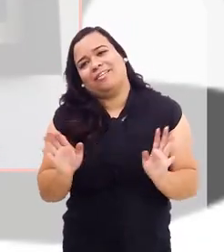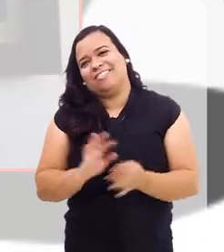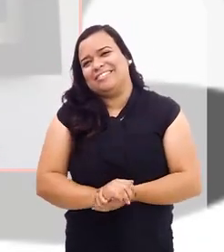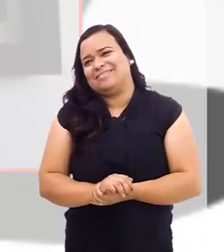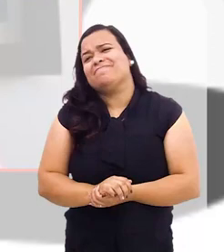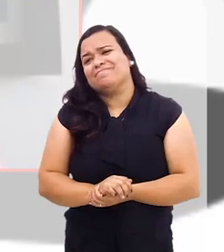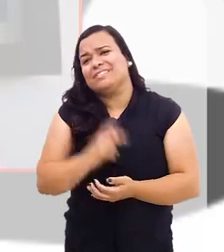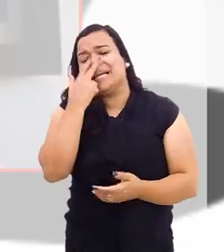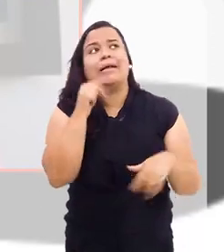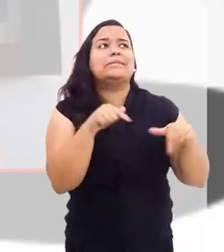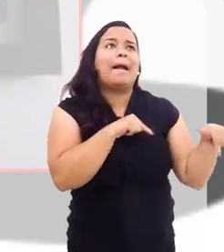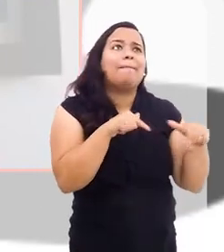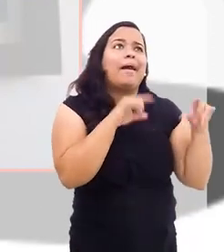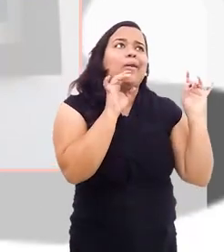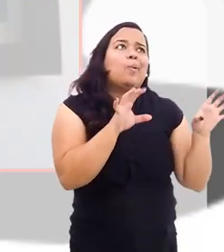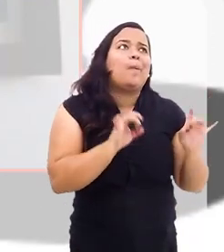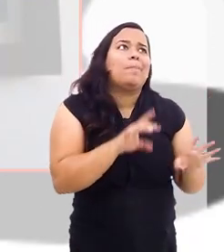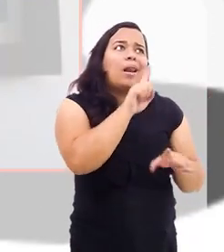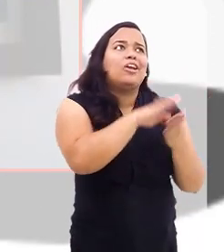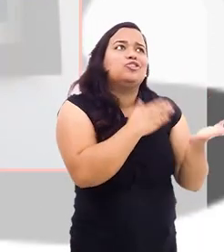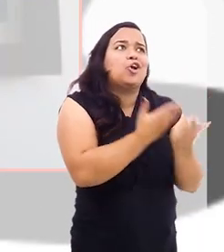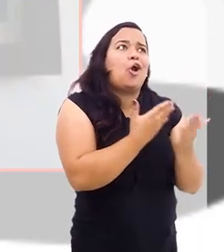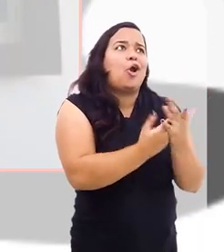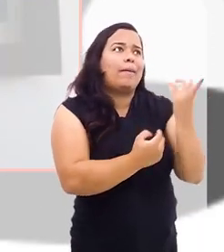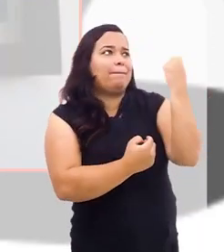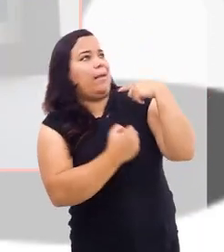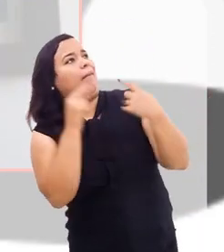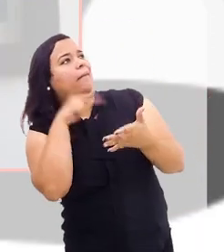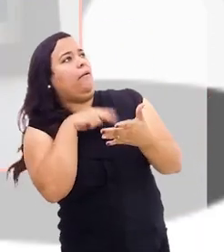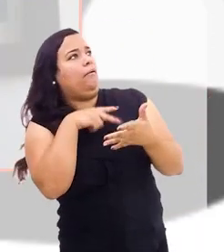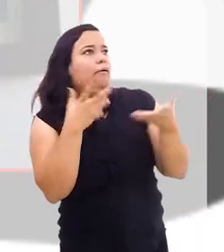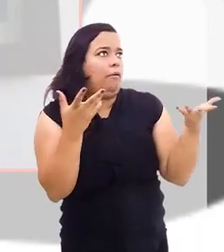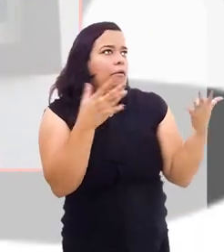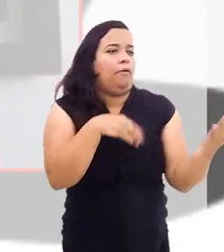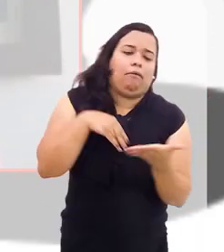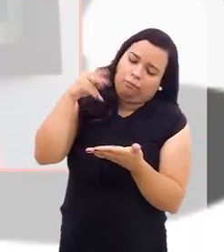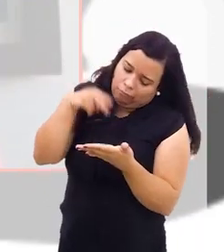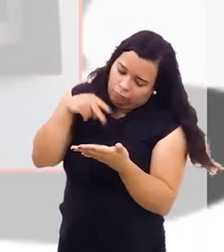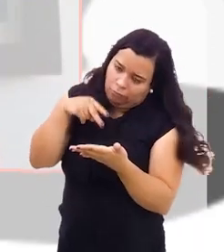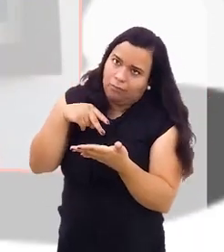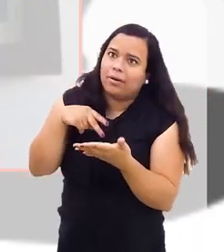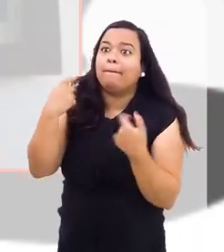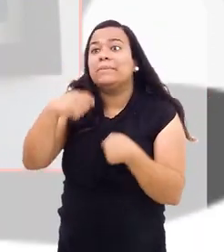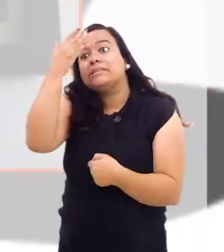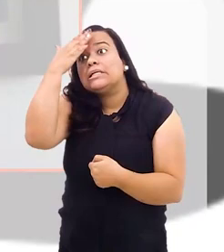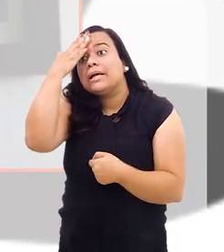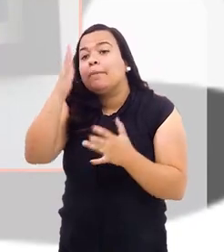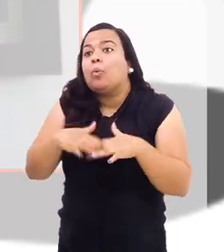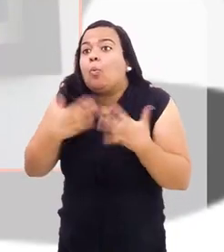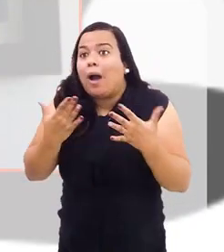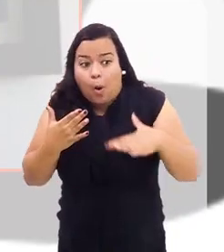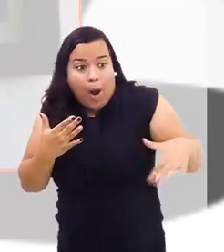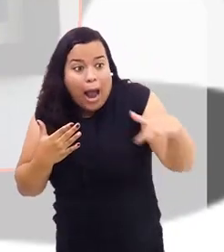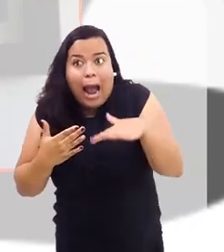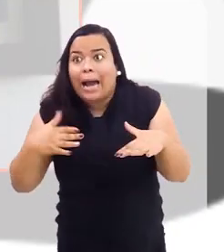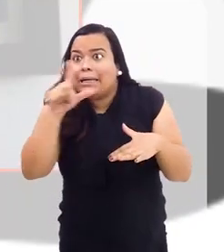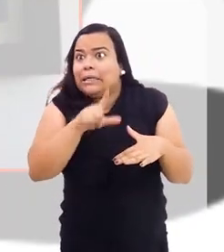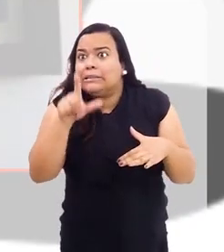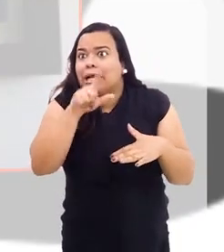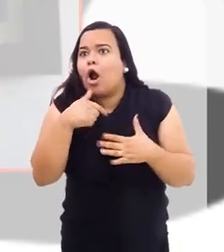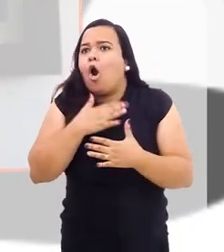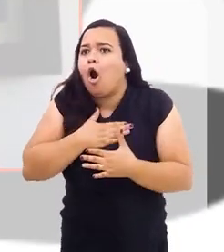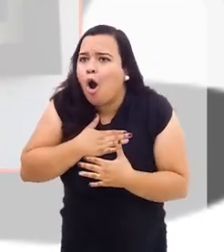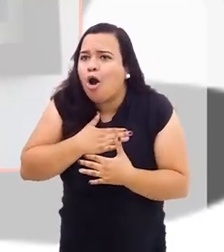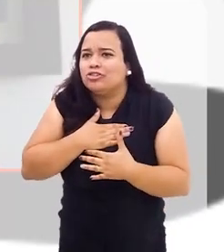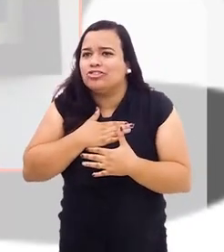num trabalho que tem que cumprir na escola. Então, a pessoa tem que achar qual é o gênero literário que ela gosta de ler, né?